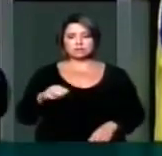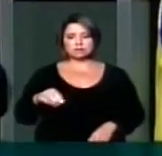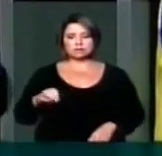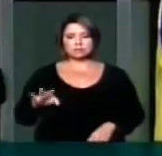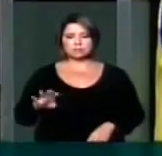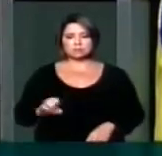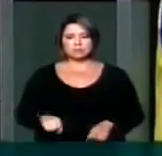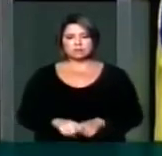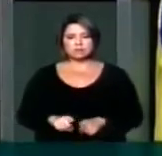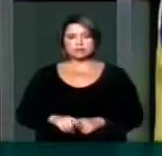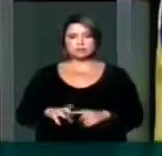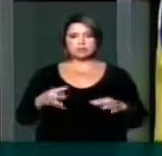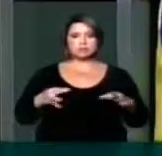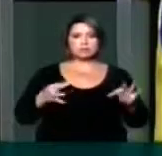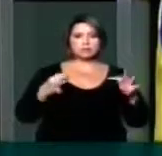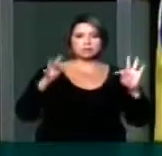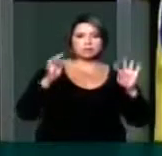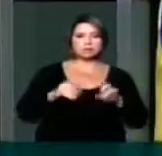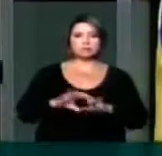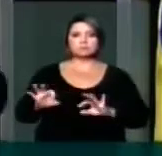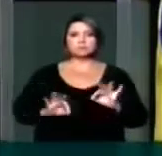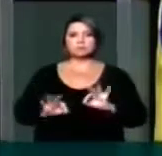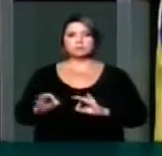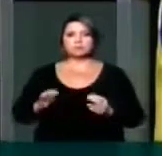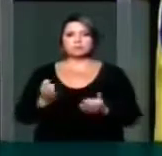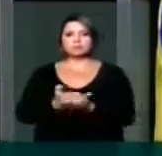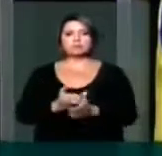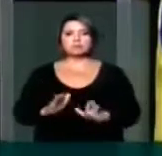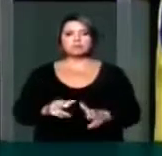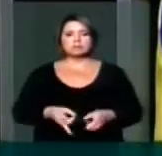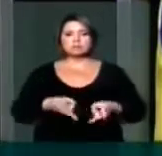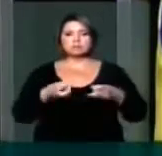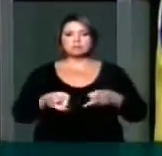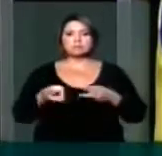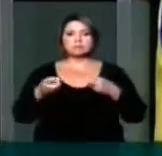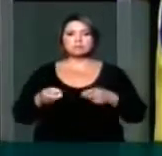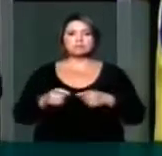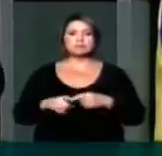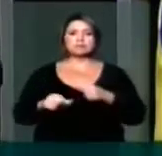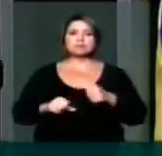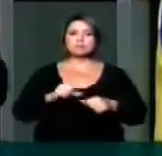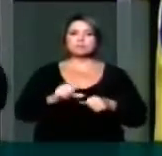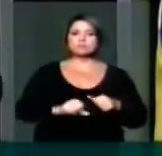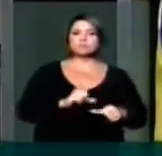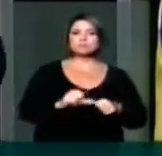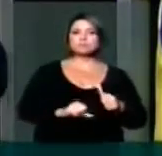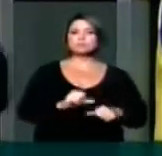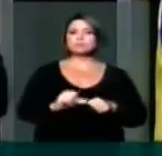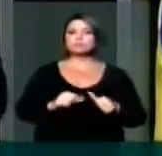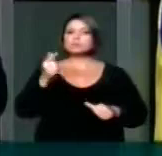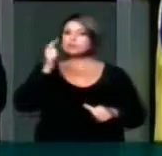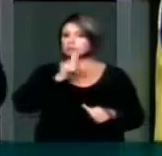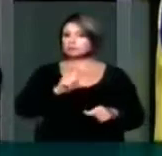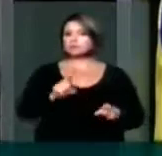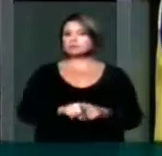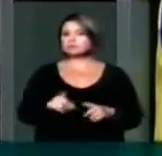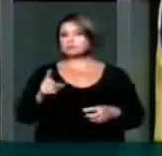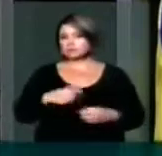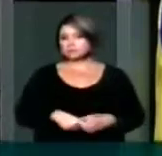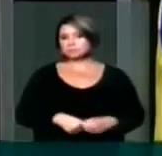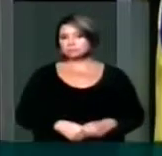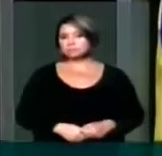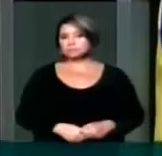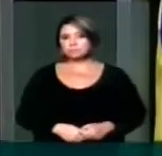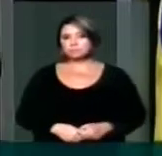A tecnologia de então esgotou a sua exploração e aos poucos vem sendo recuperada.